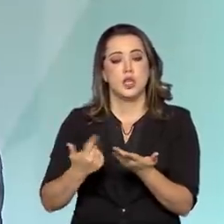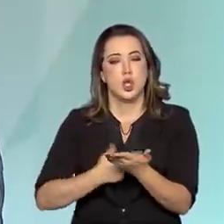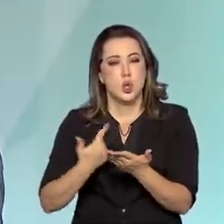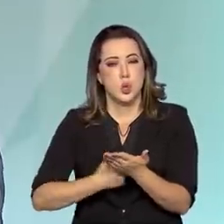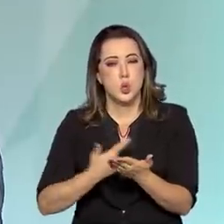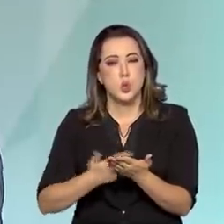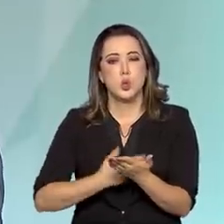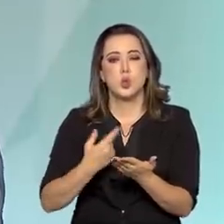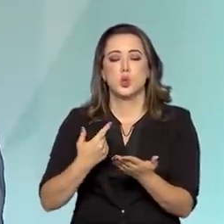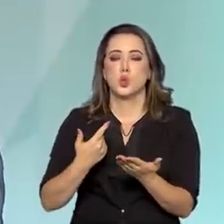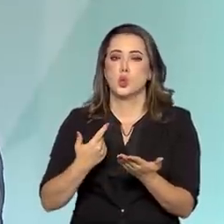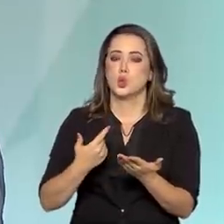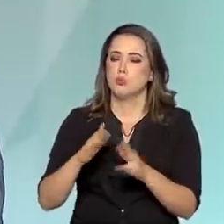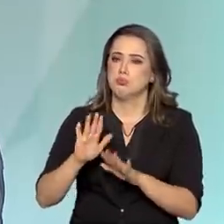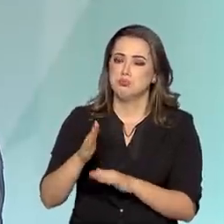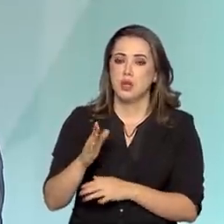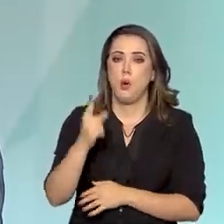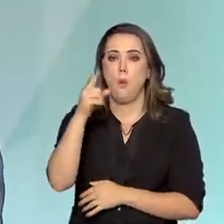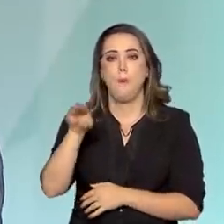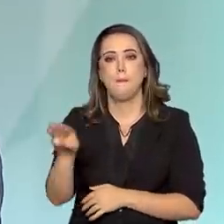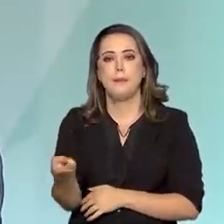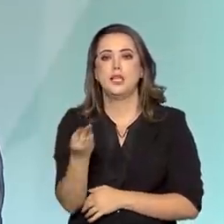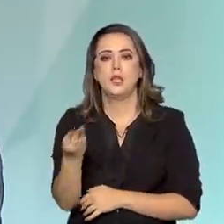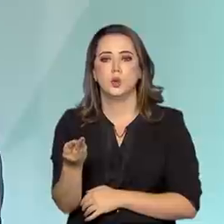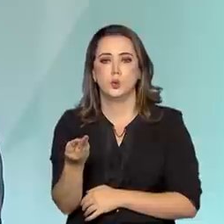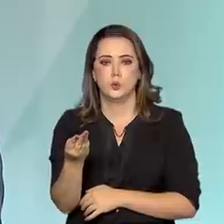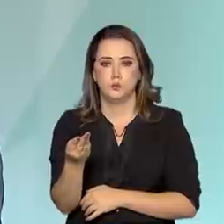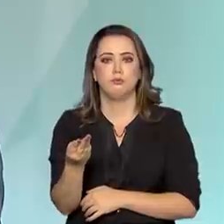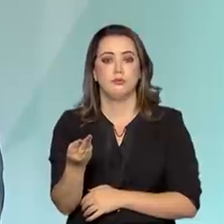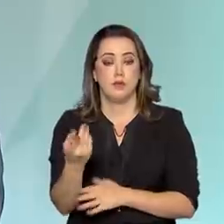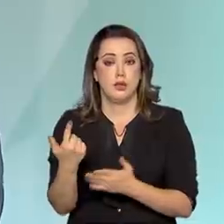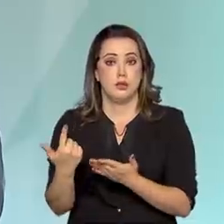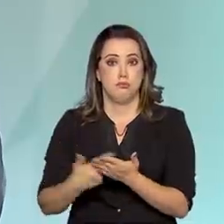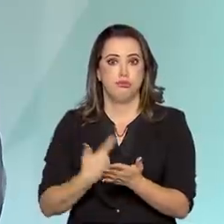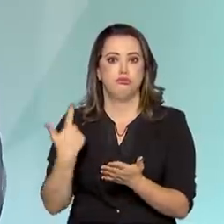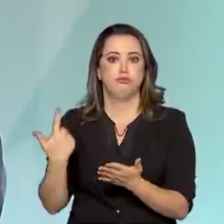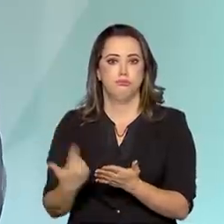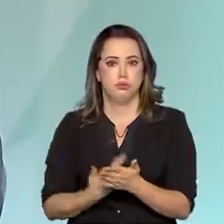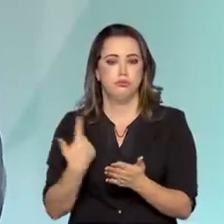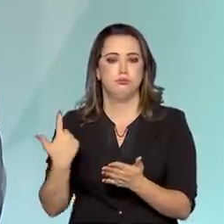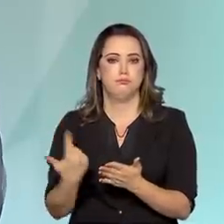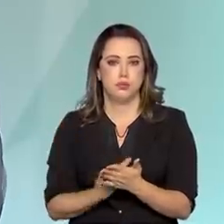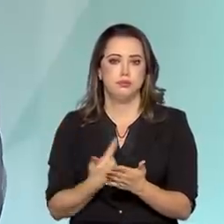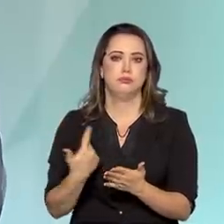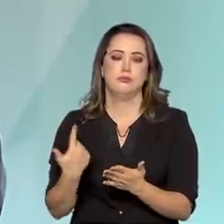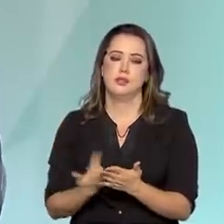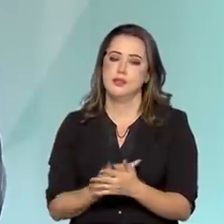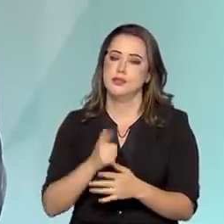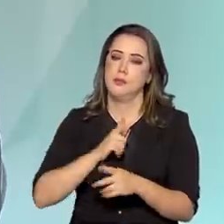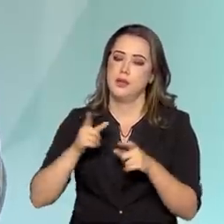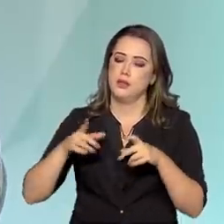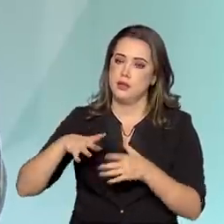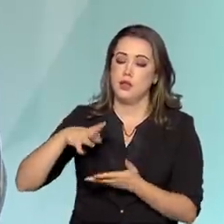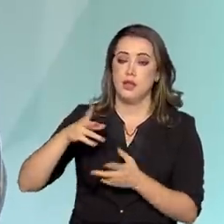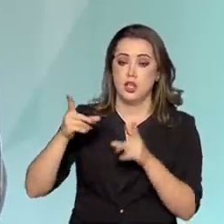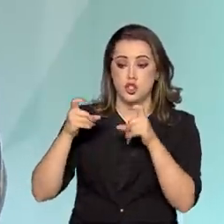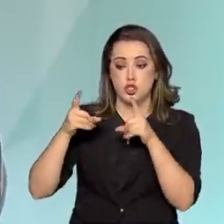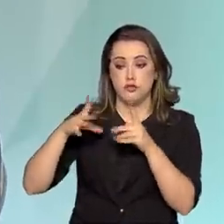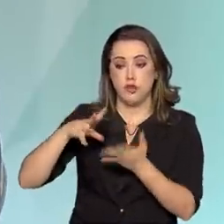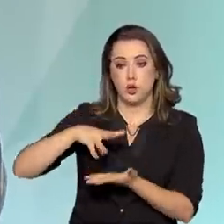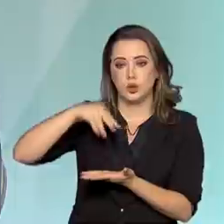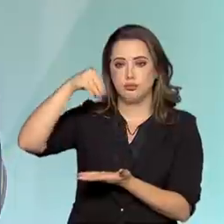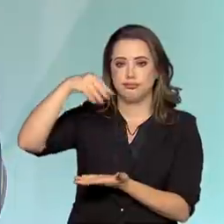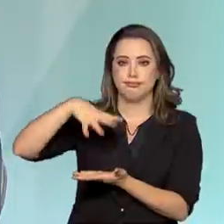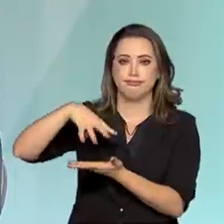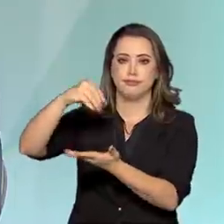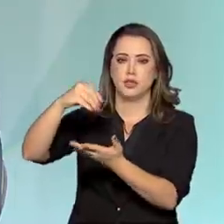acervos digitalizados. Chega perto de um milhão de páginas e nós temos também um acervo fotográfico, um acervo iconográfico. Tudo isso pode